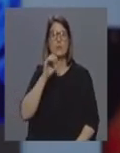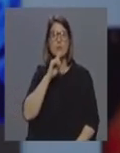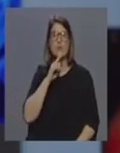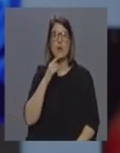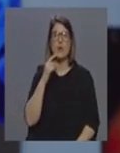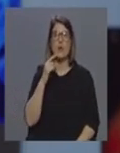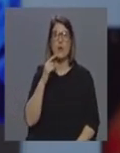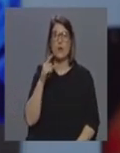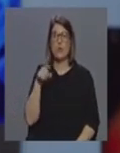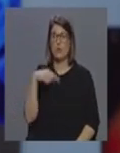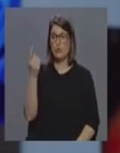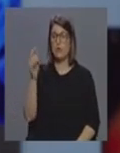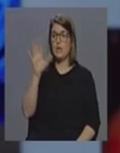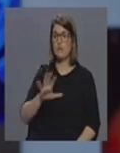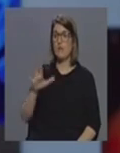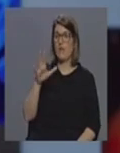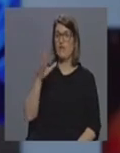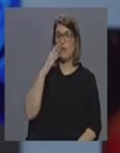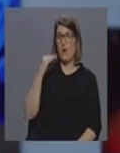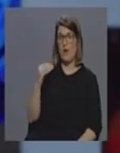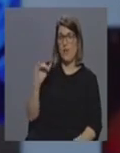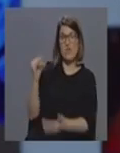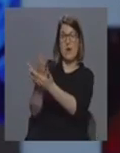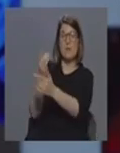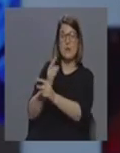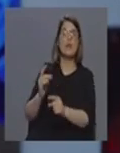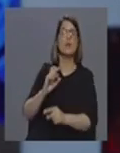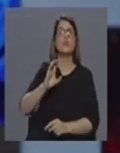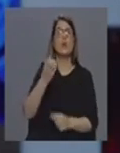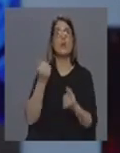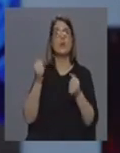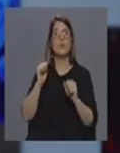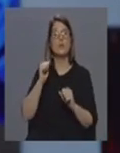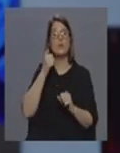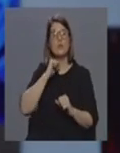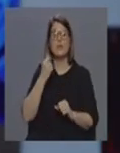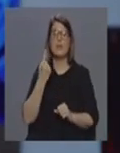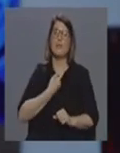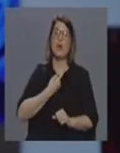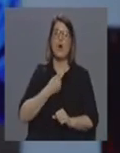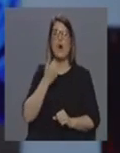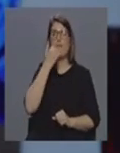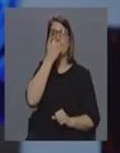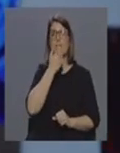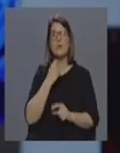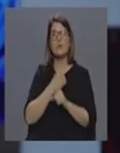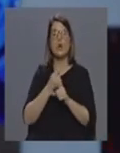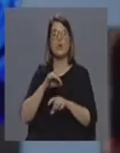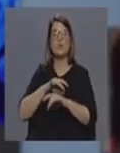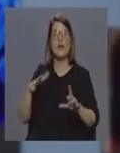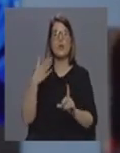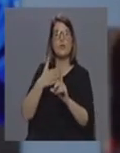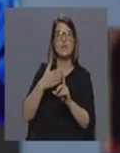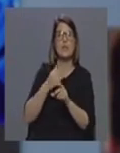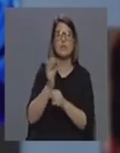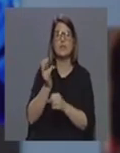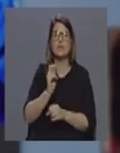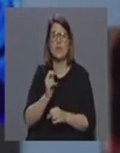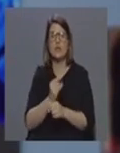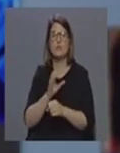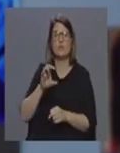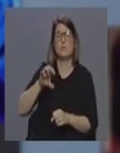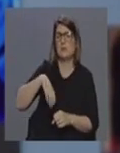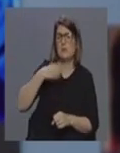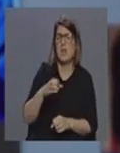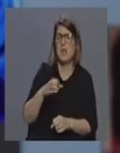muitos e a região autónoma de Açores devia-se orgulhar de ter um hospital de referência independentemente se é na terceira se é em São Miguel ou se é na Horta